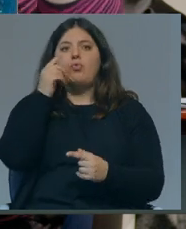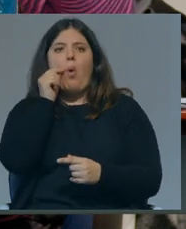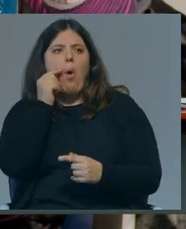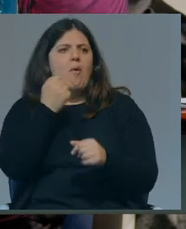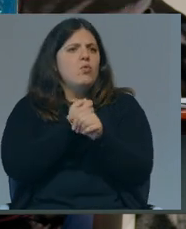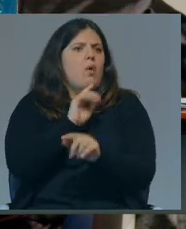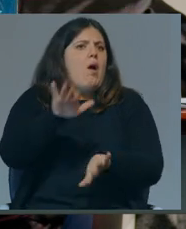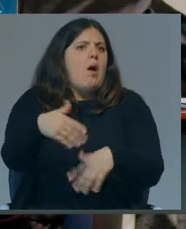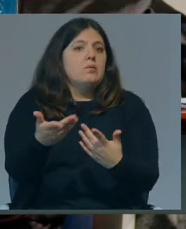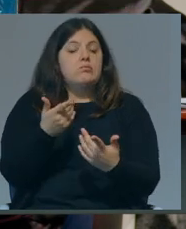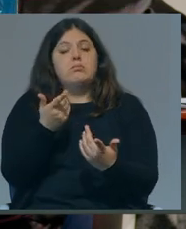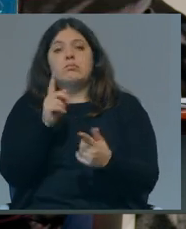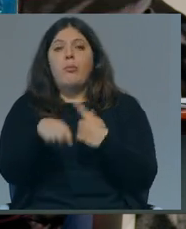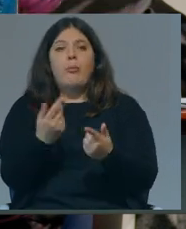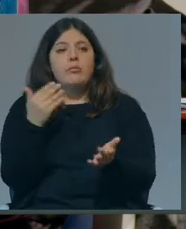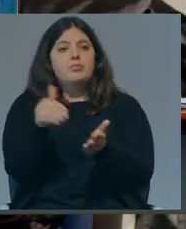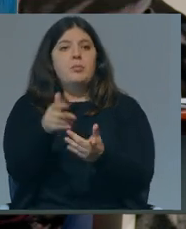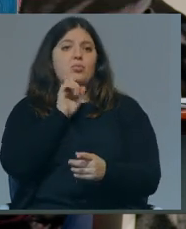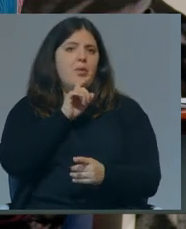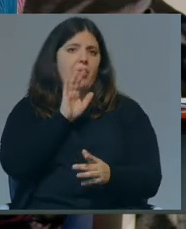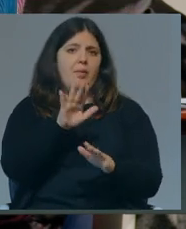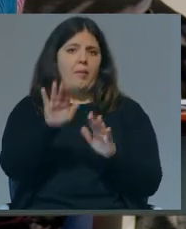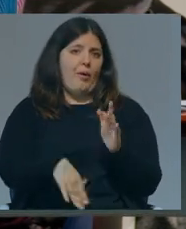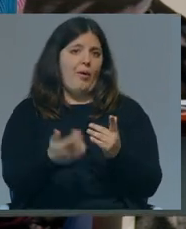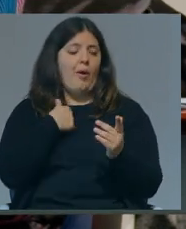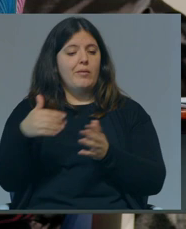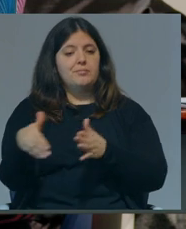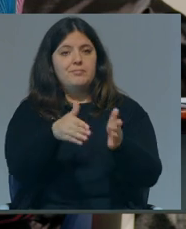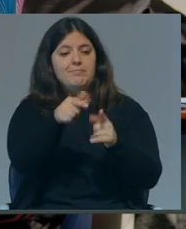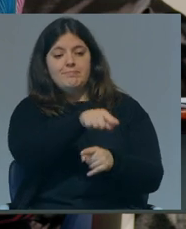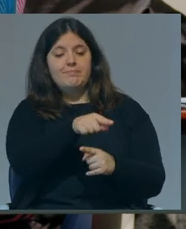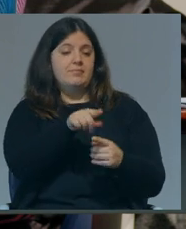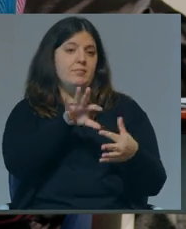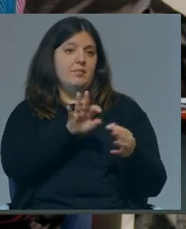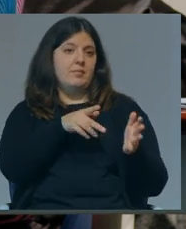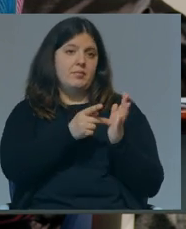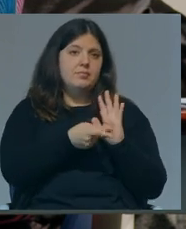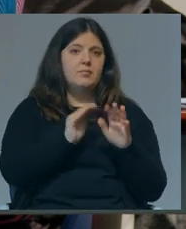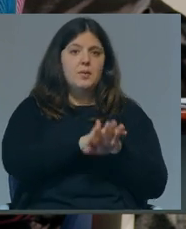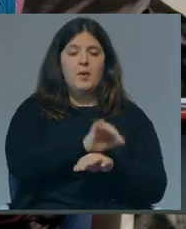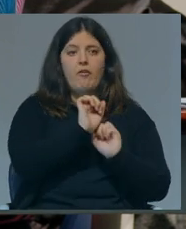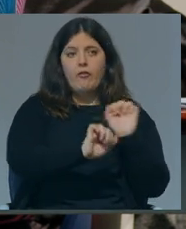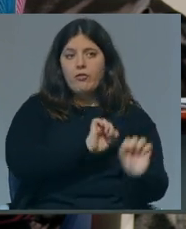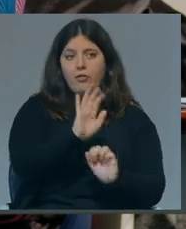que no fundo levam as mulheres a chegarem com menor probabilidade a essas carreiras, que são carreiras que dão